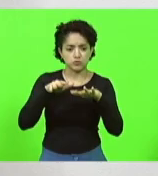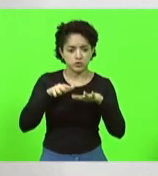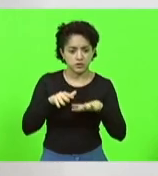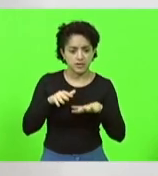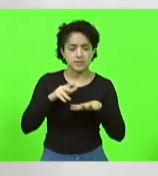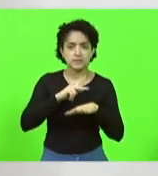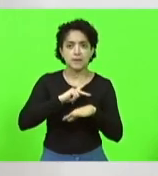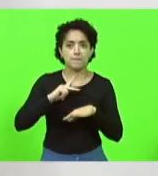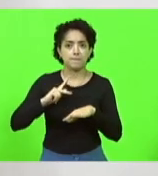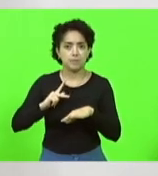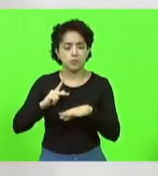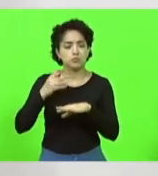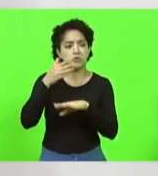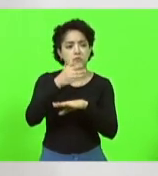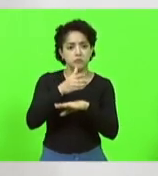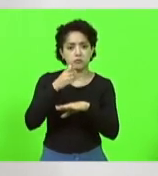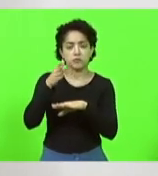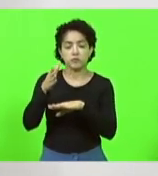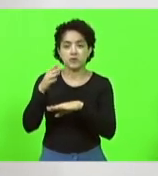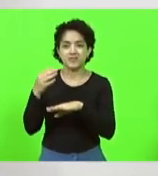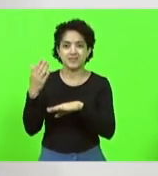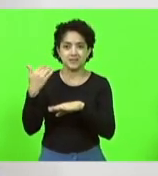fazia parte da Comissão de Finanças,